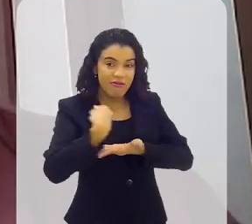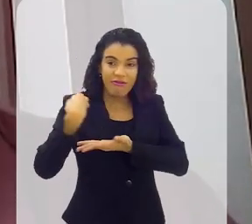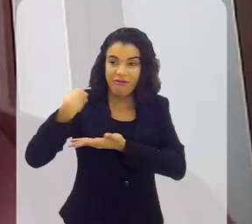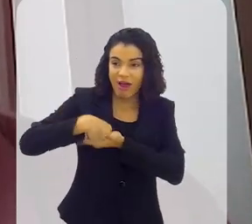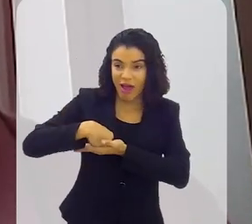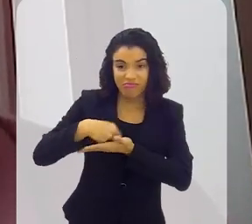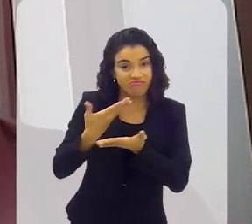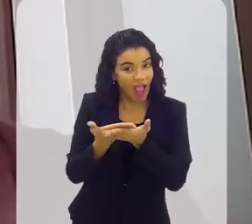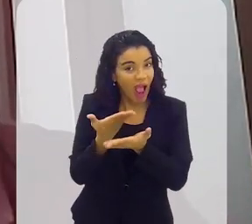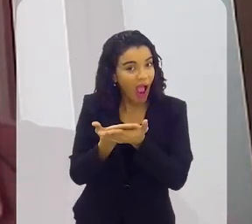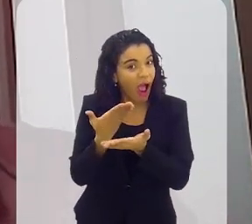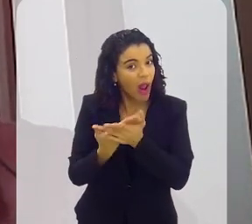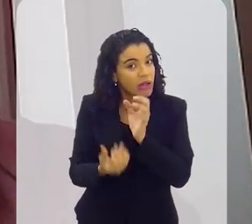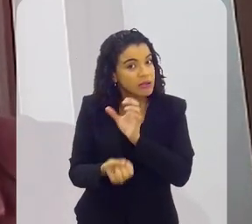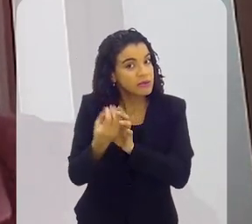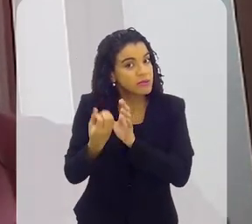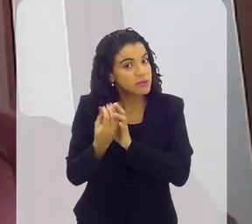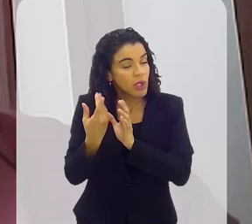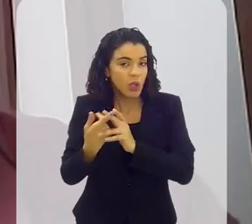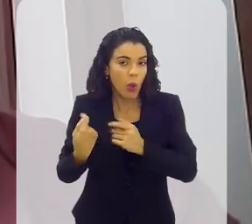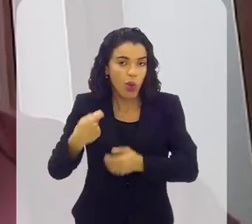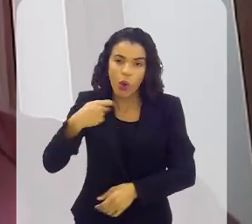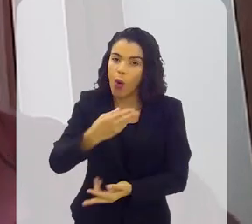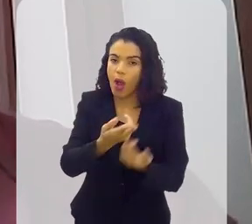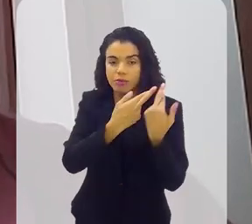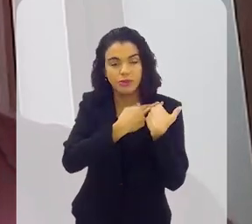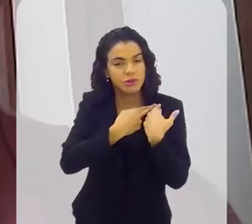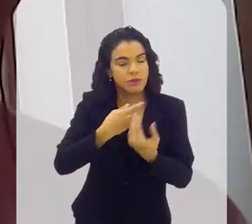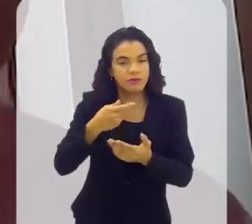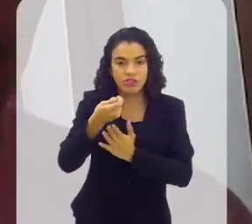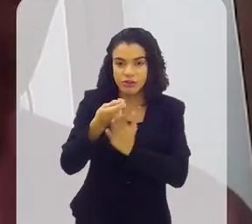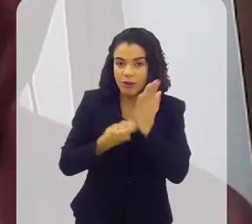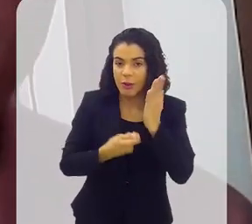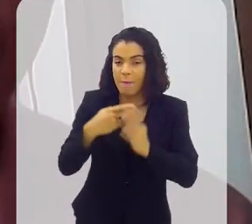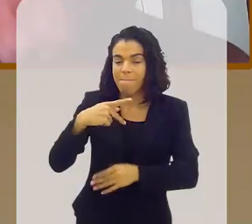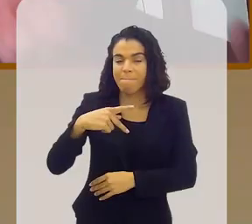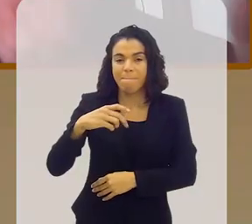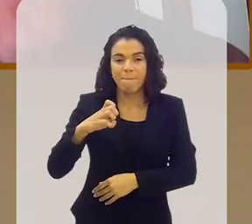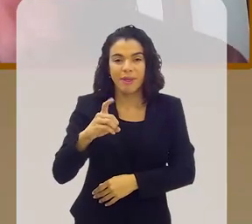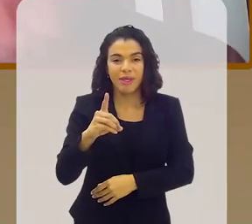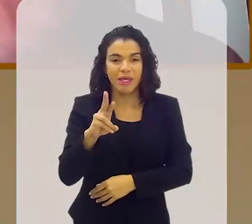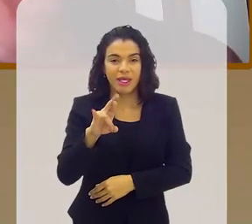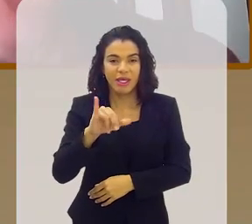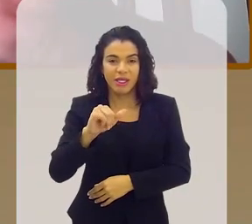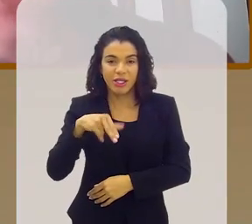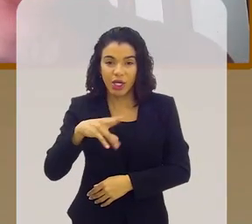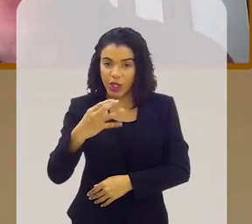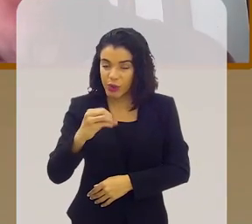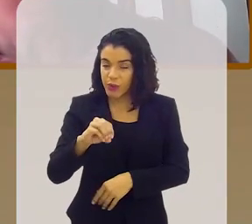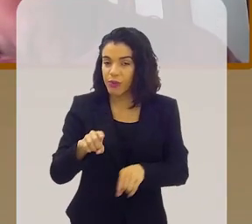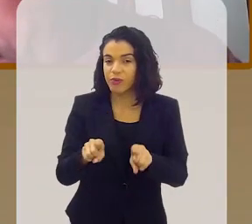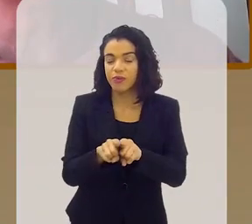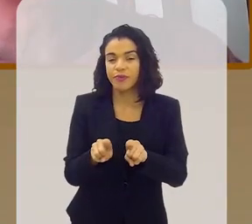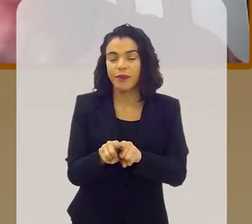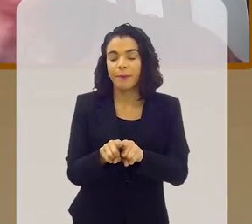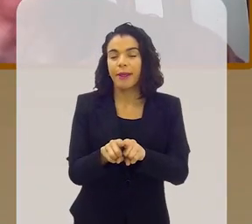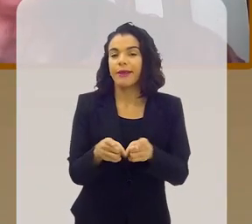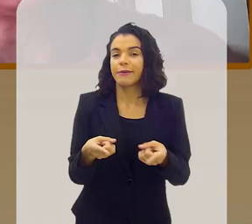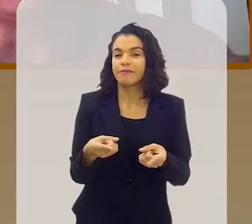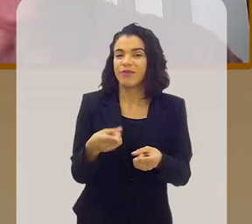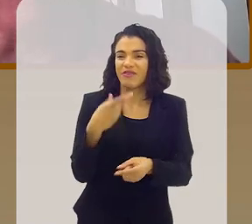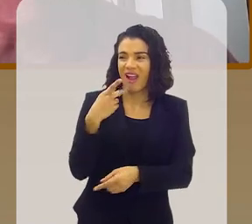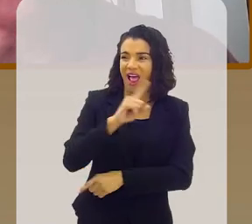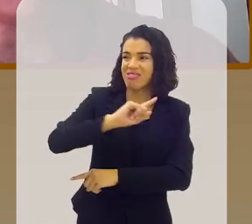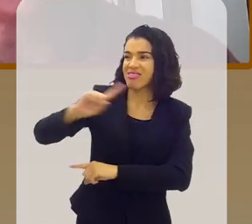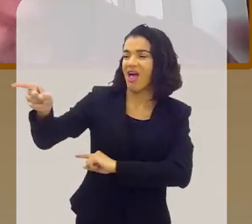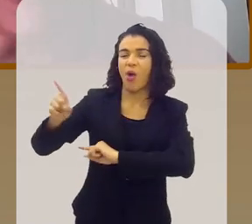aulas de produção. Então, eu que tenho que escrever. Pedrinho da Flor, que tem uma história maravilhosa também. Eu peguei pelo braço. E depois